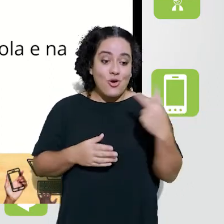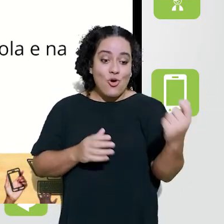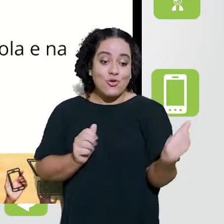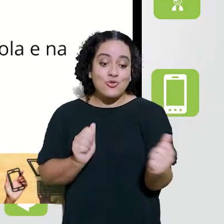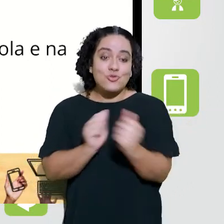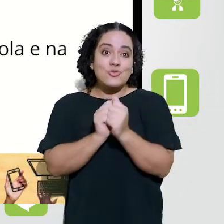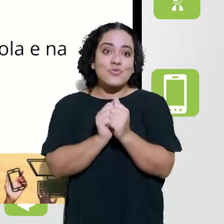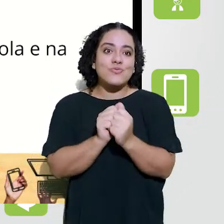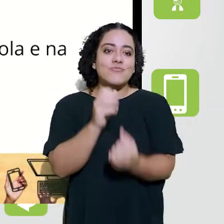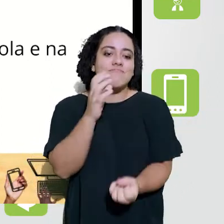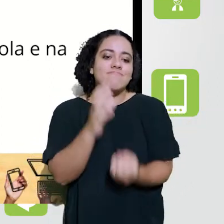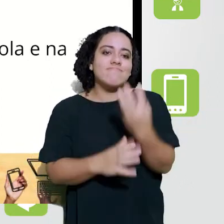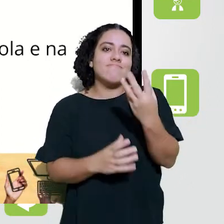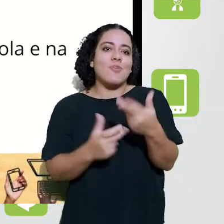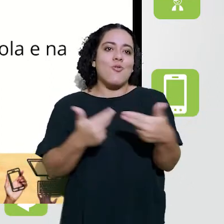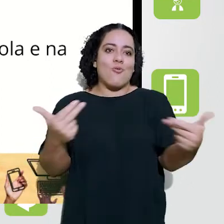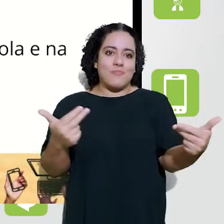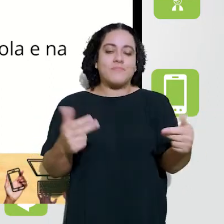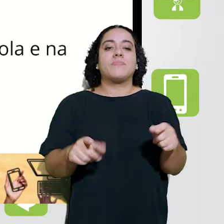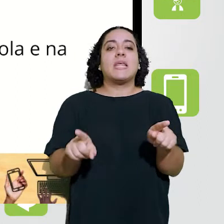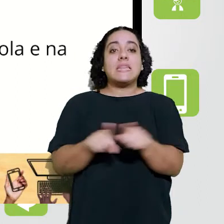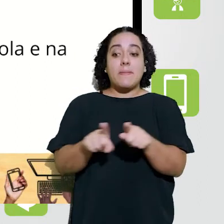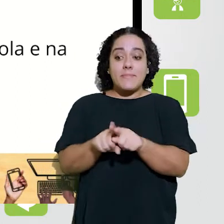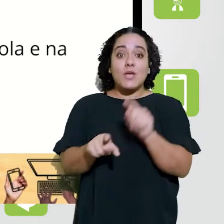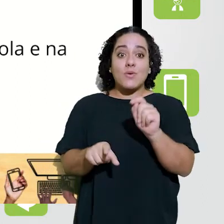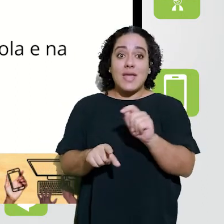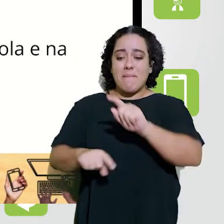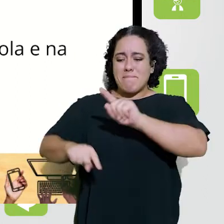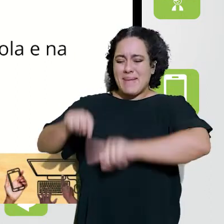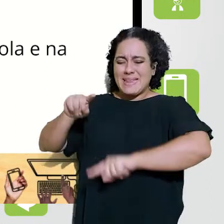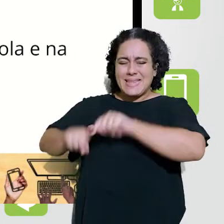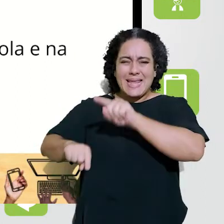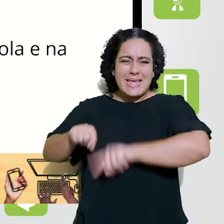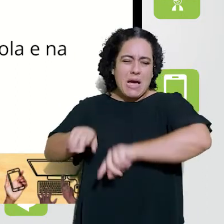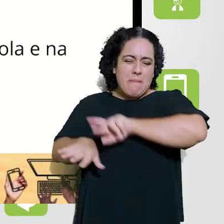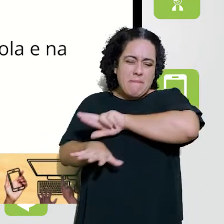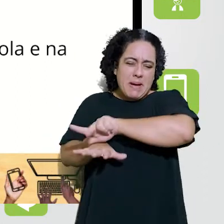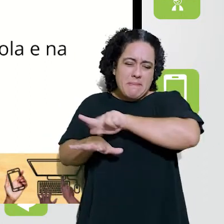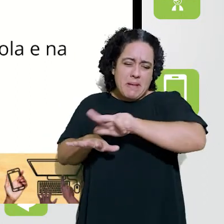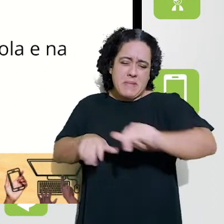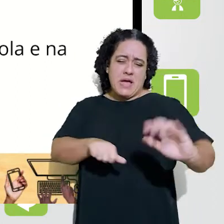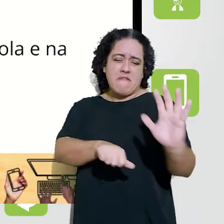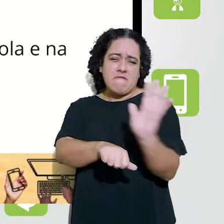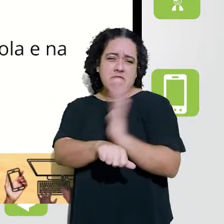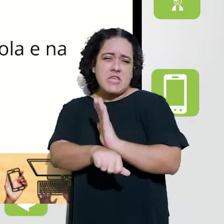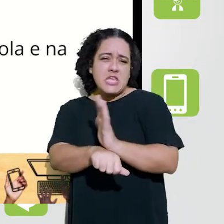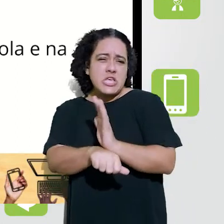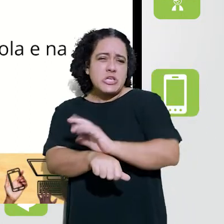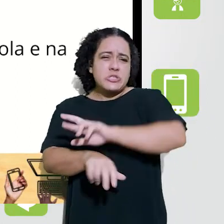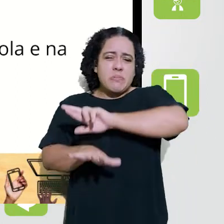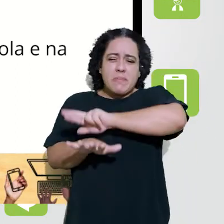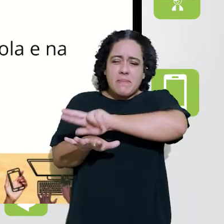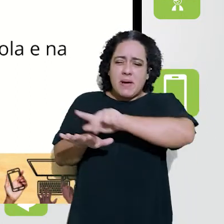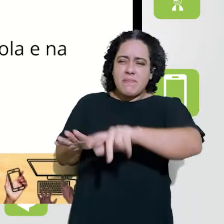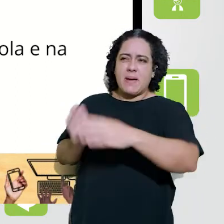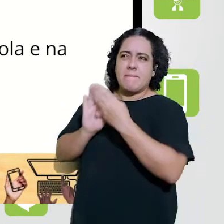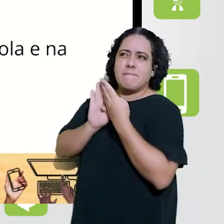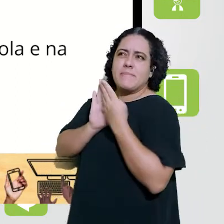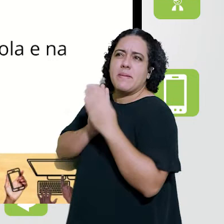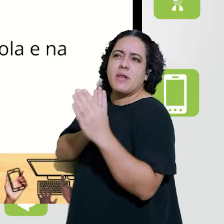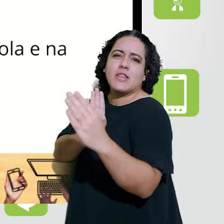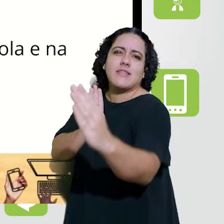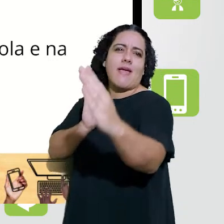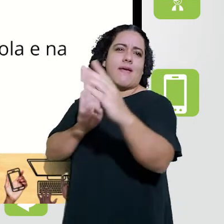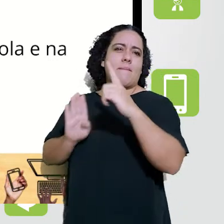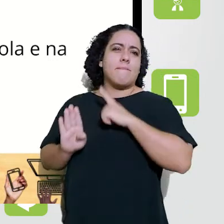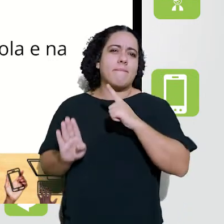e ser também ponto de partida para construir experiências, olho para o arsenal de material que eu tenho, livros, vídeos,